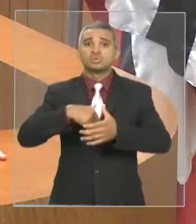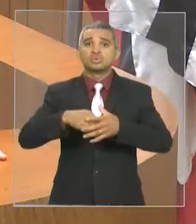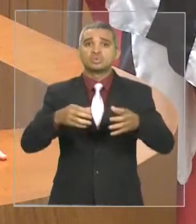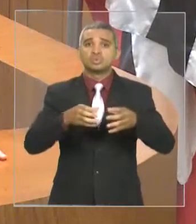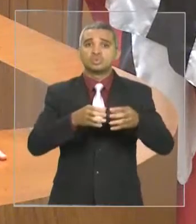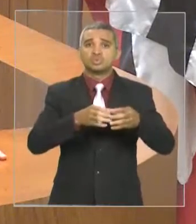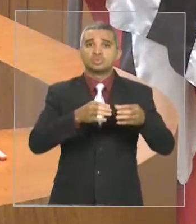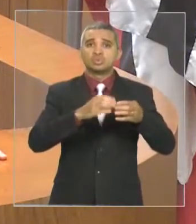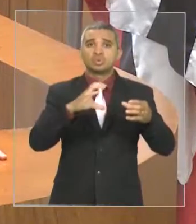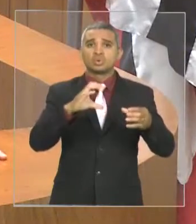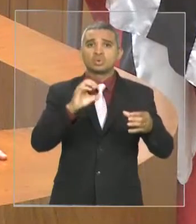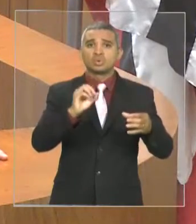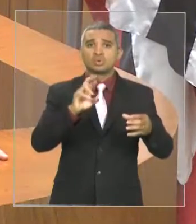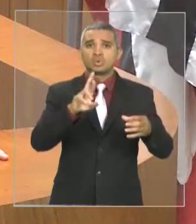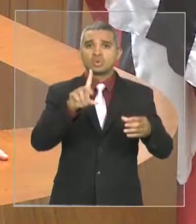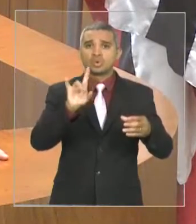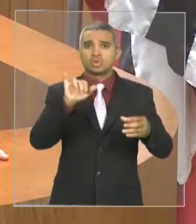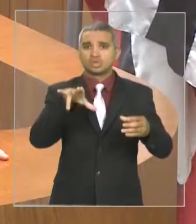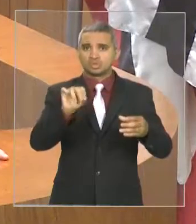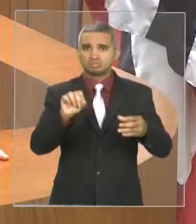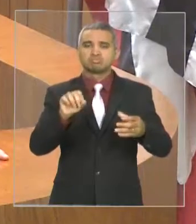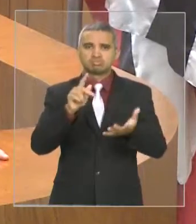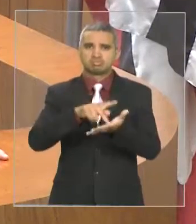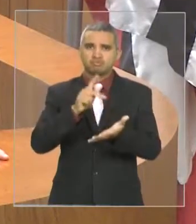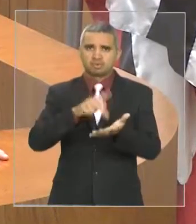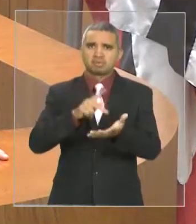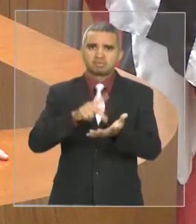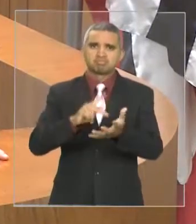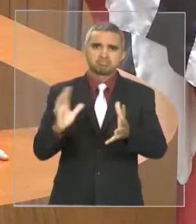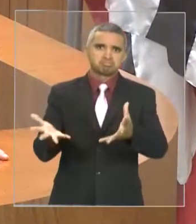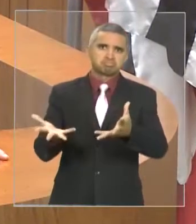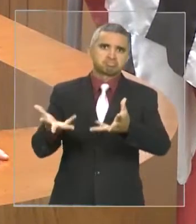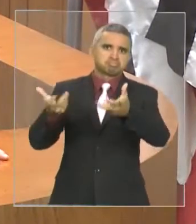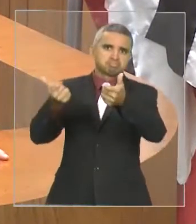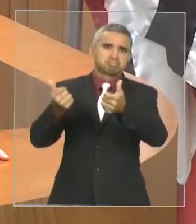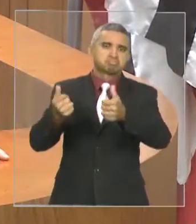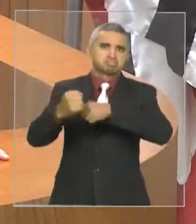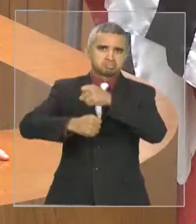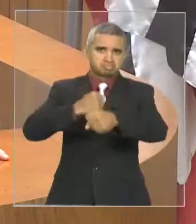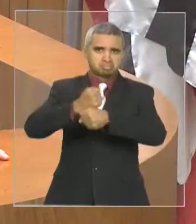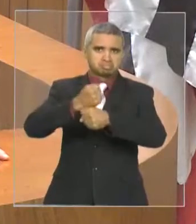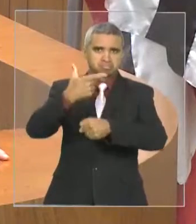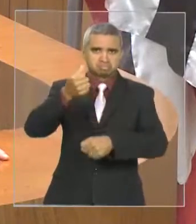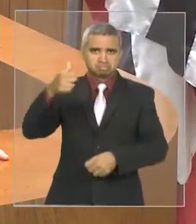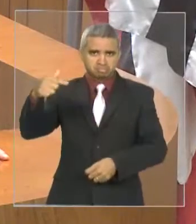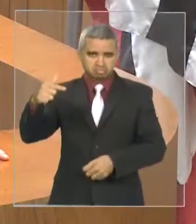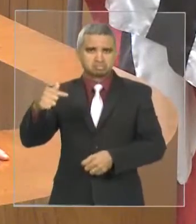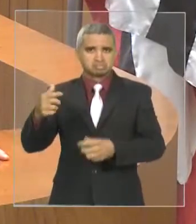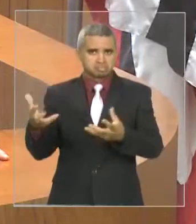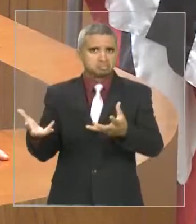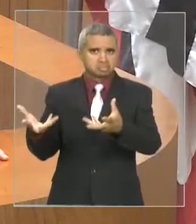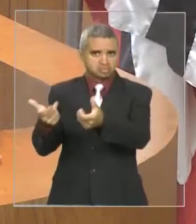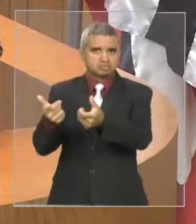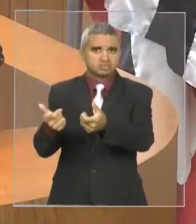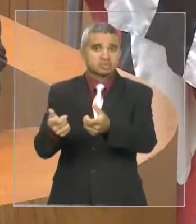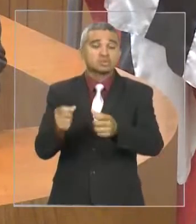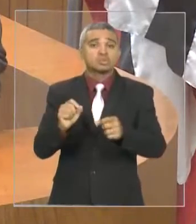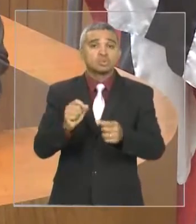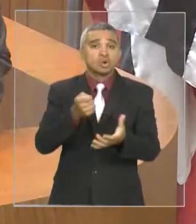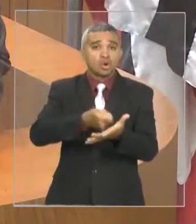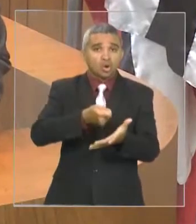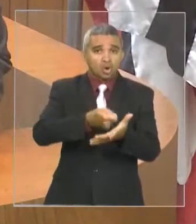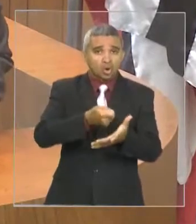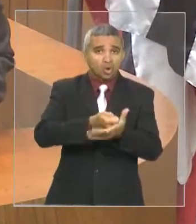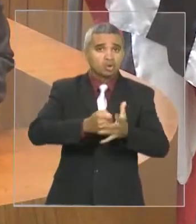Maranhense. É obrigação do Sampaio, deputado do Sousa Neto, do Motto, deputado Edivaldo,